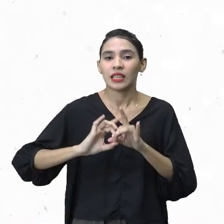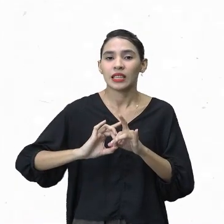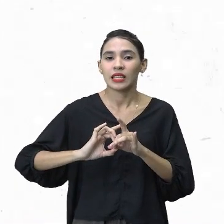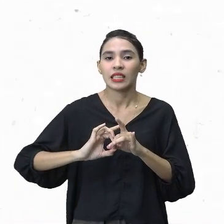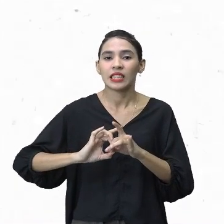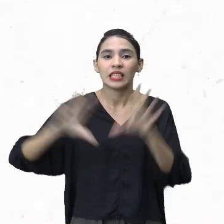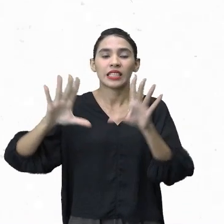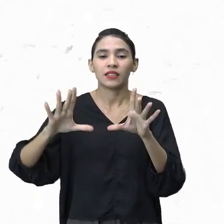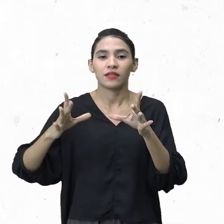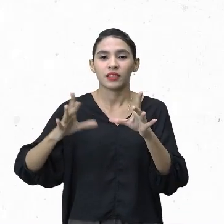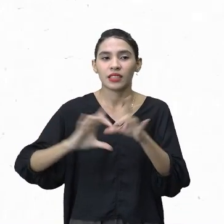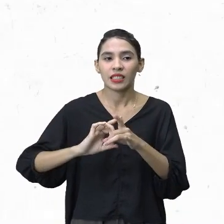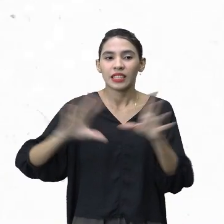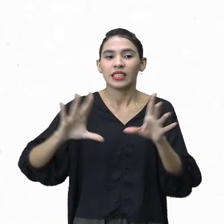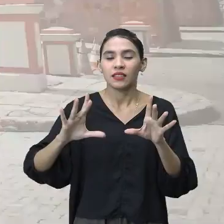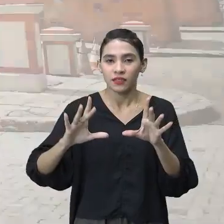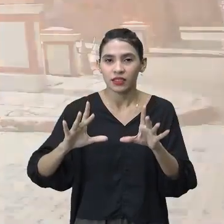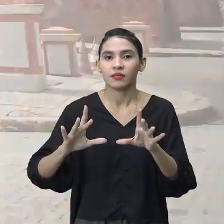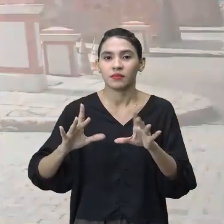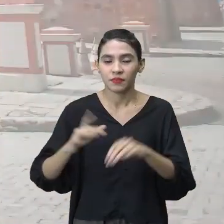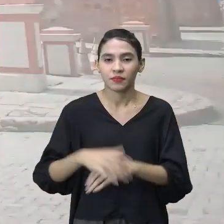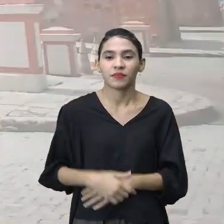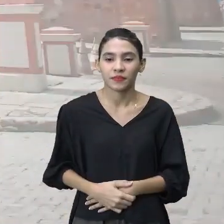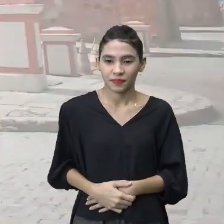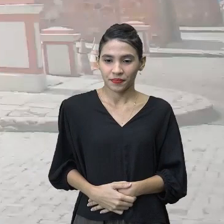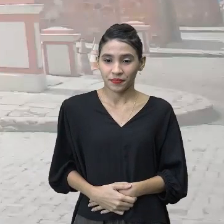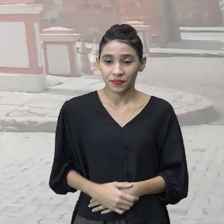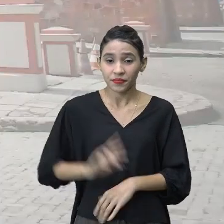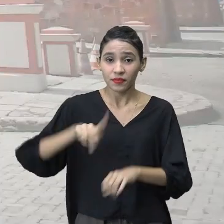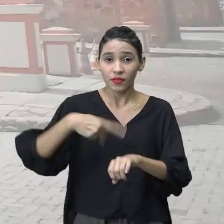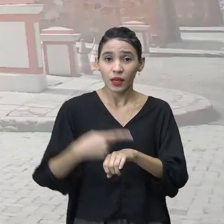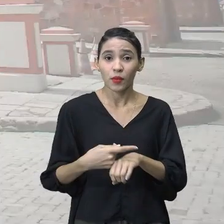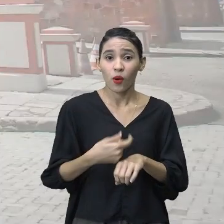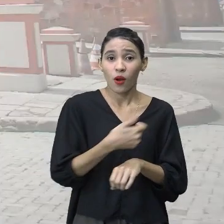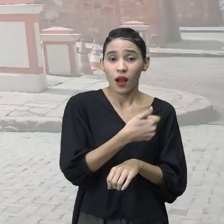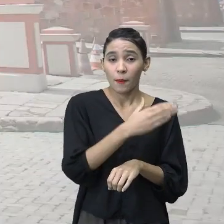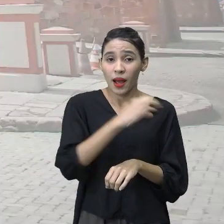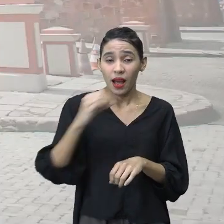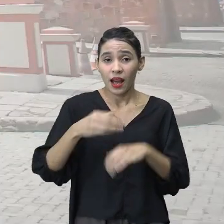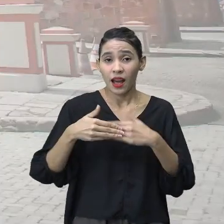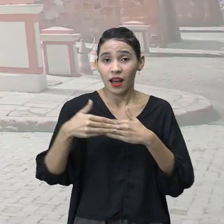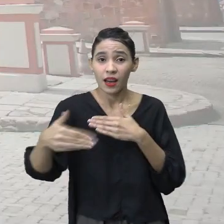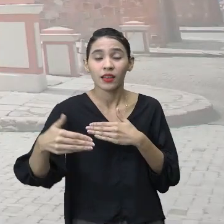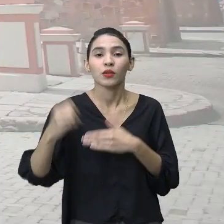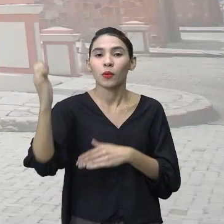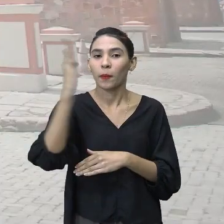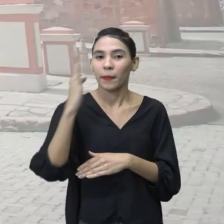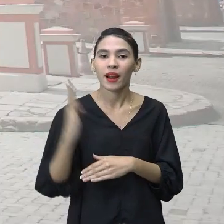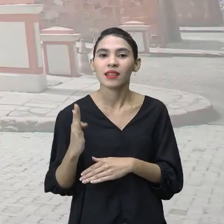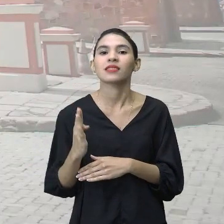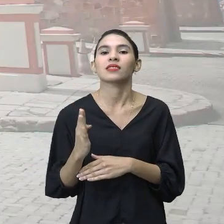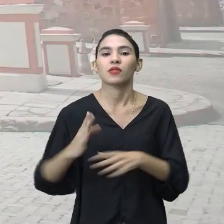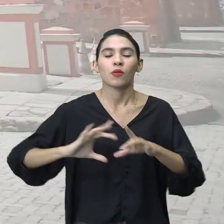colônia, deixava de ser colônia portuguesa. E, depois de 100 anos, o Brasil deixa de ser o quê?